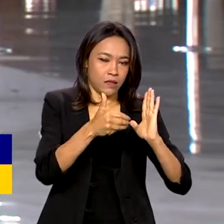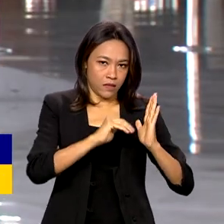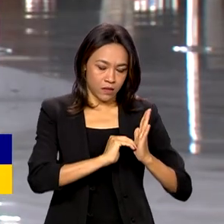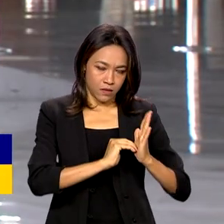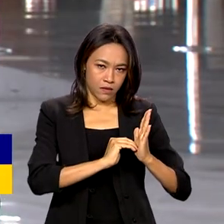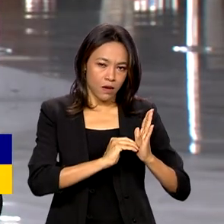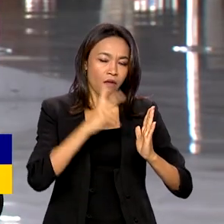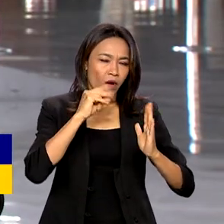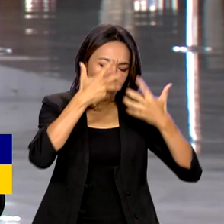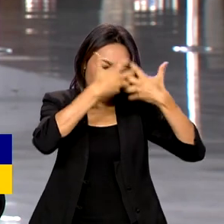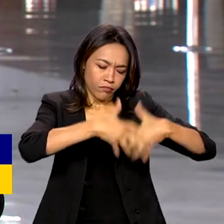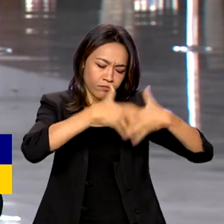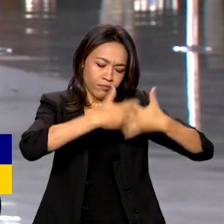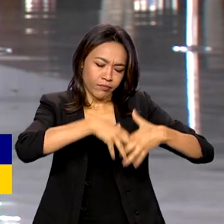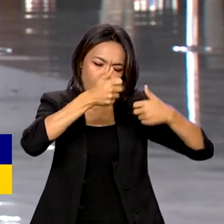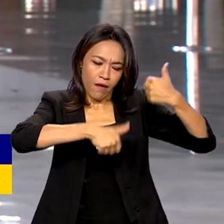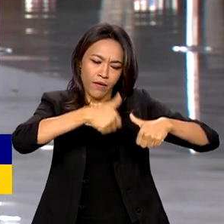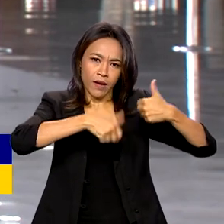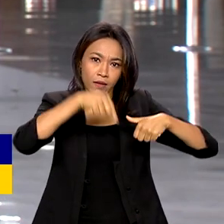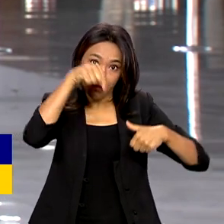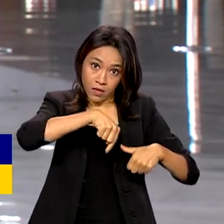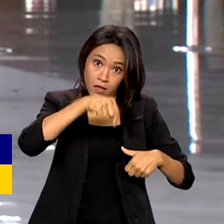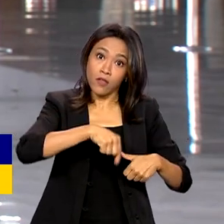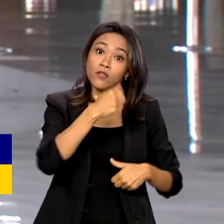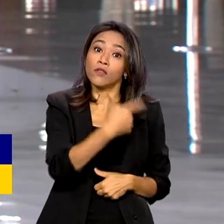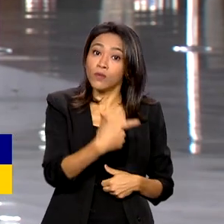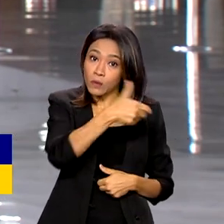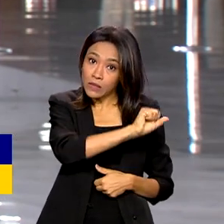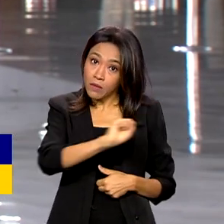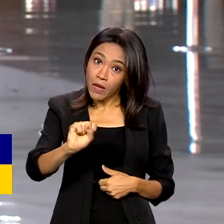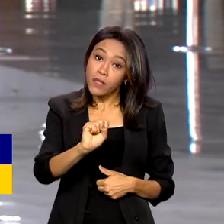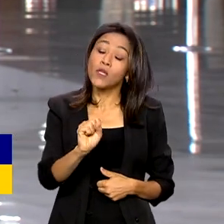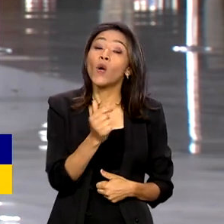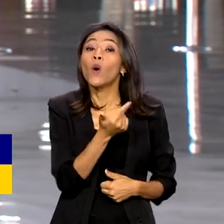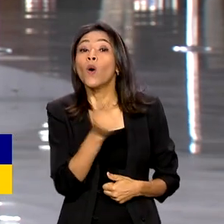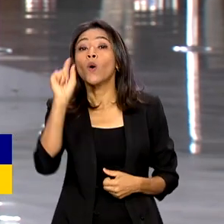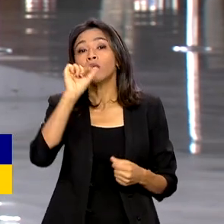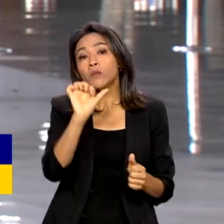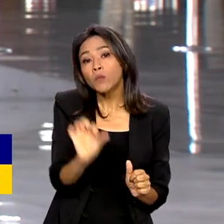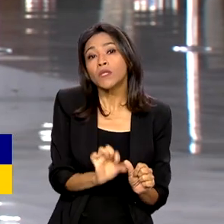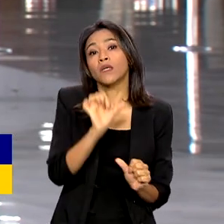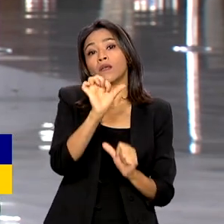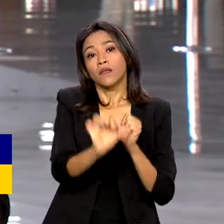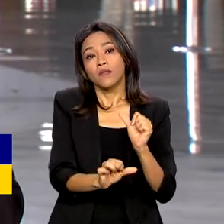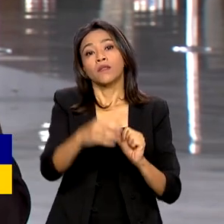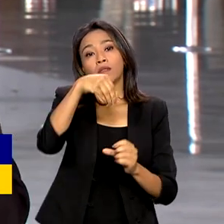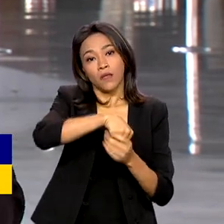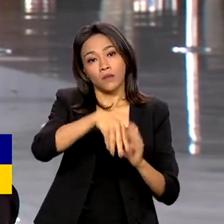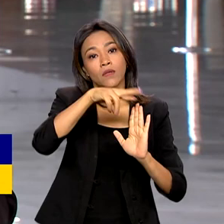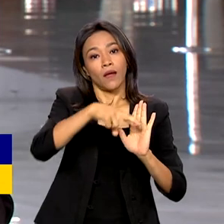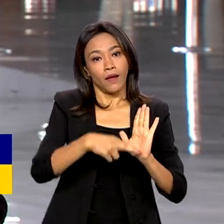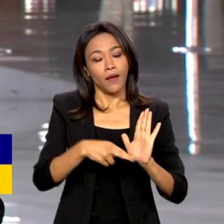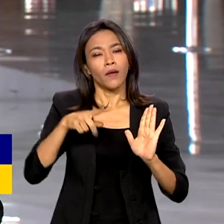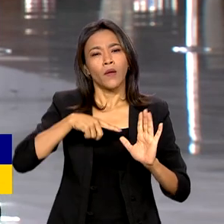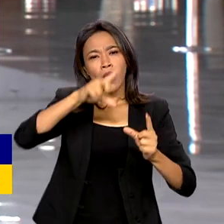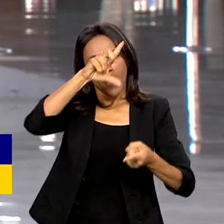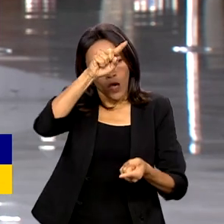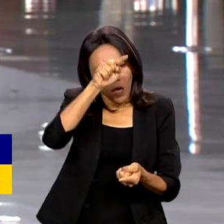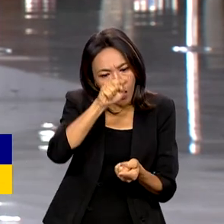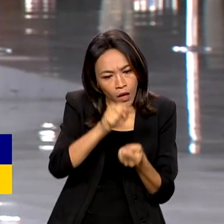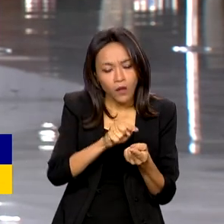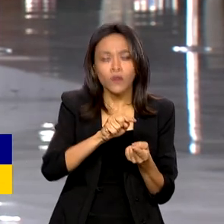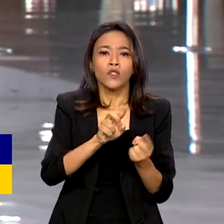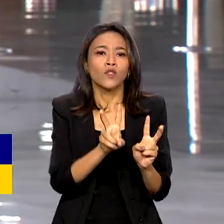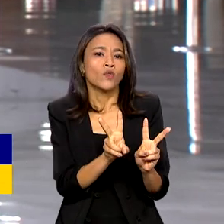provavelmente ainda neste segundo semestre, né. E entre outras mudanças, Mara, a reforma tributária prevê a simplificação da